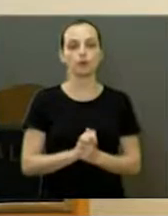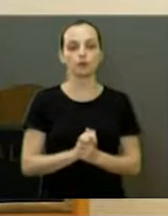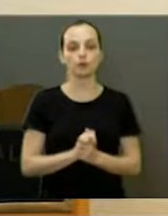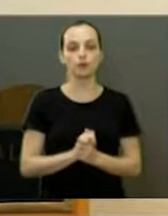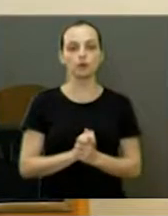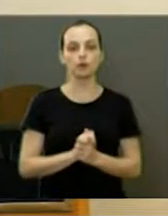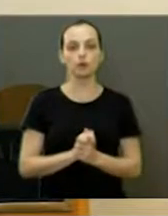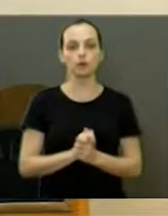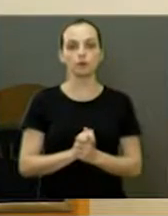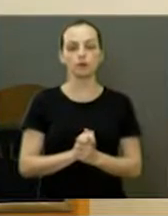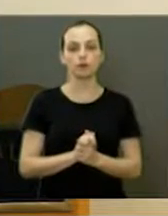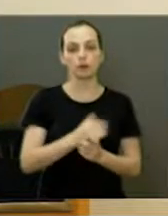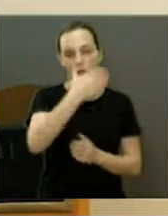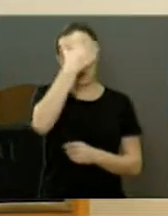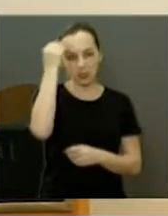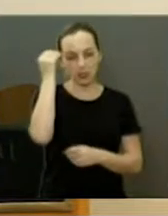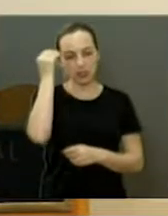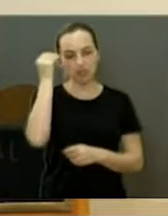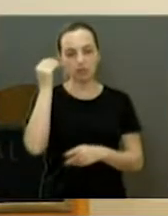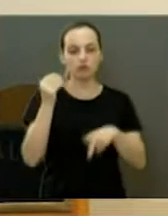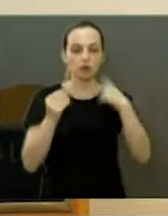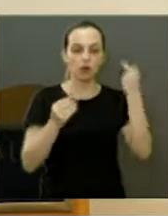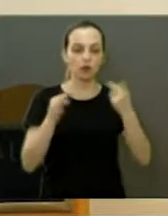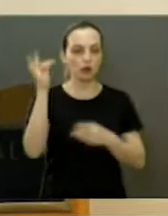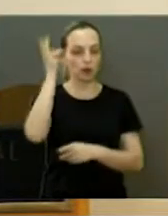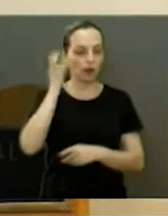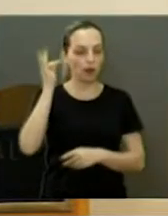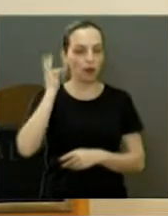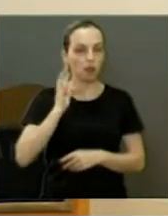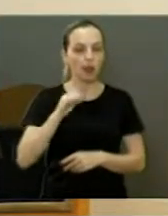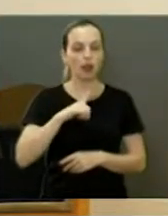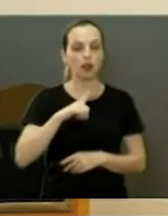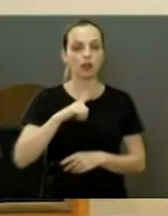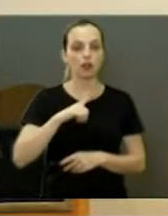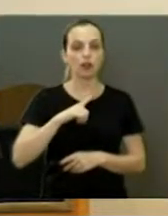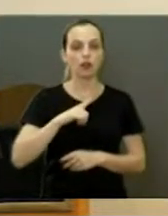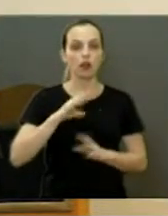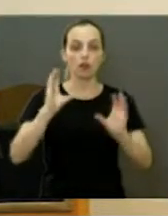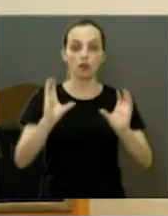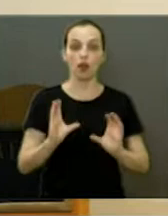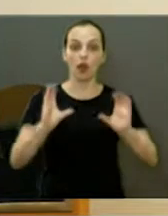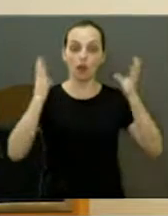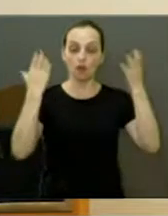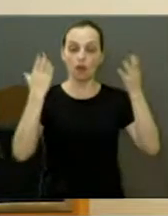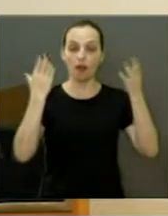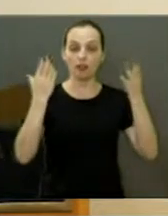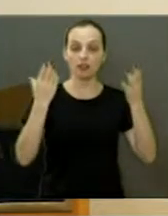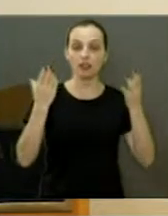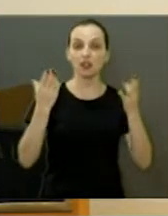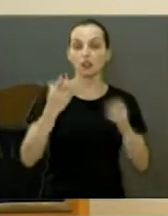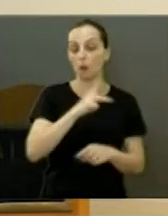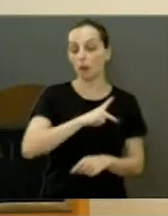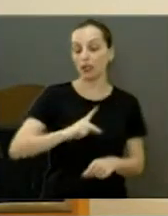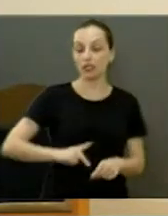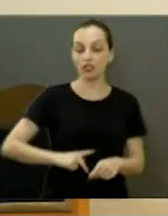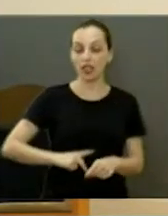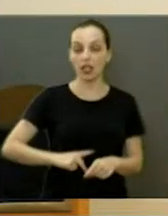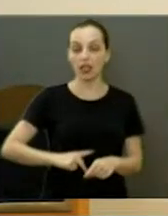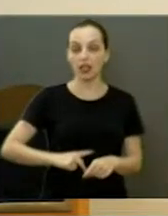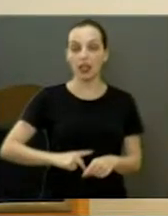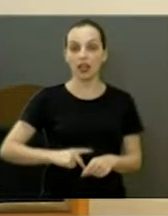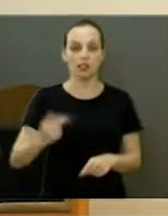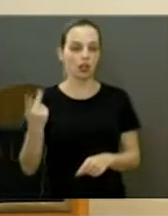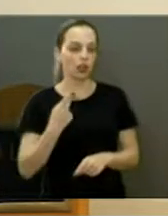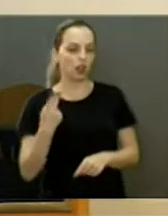vereador Tainara, teve a festa dos Gérpsons, que ele não teve, não foi, eu só vi o Edio embaixo da